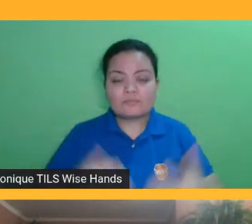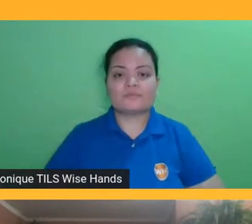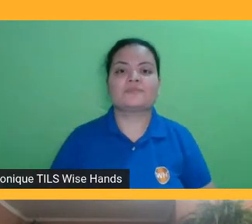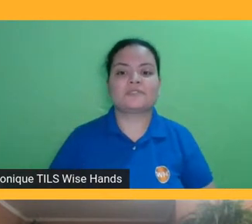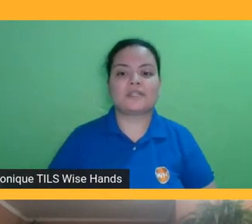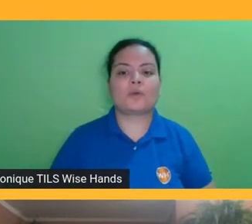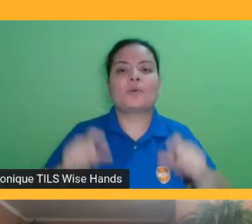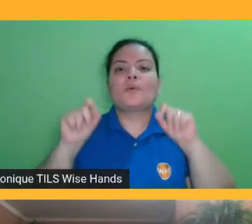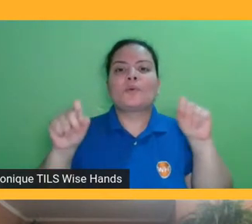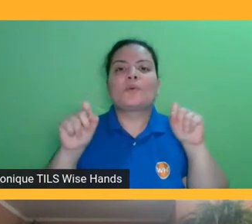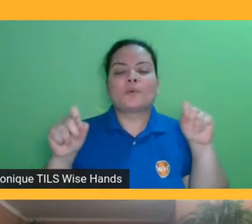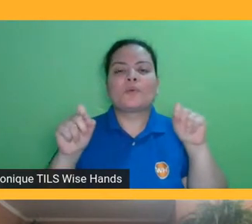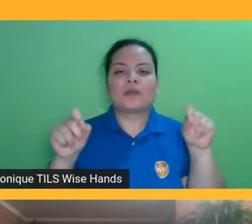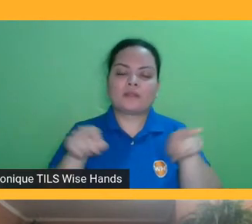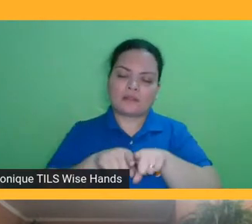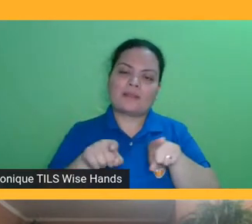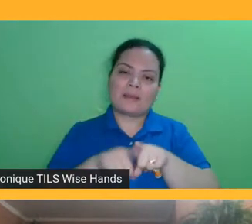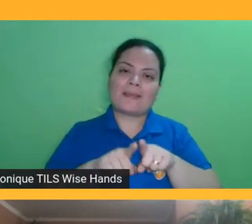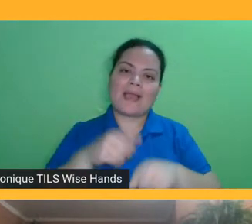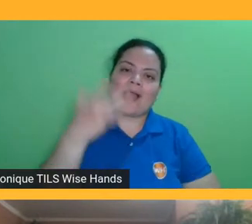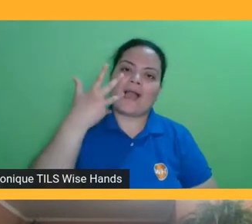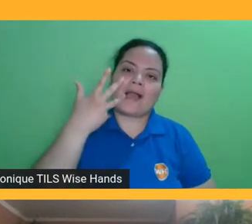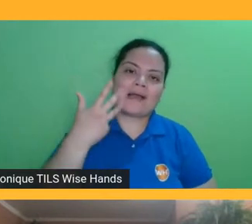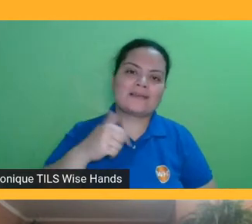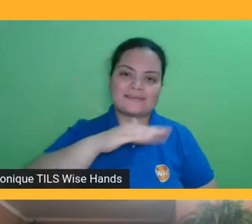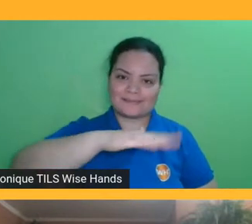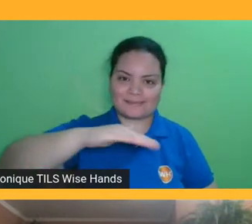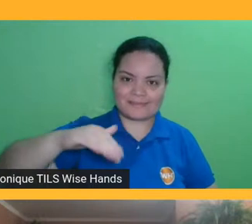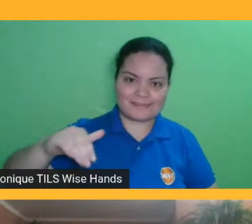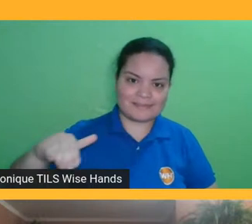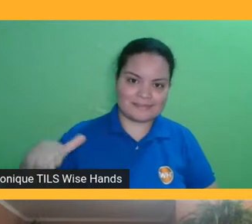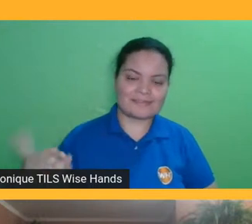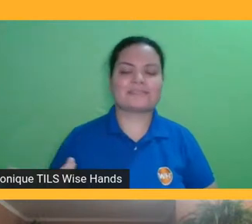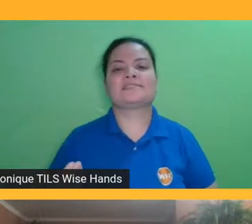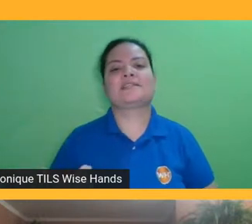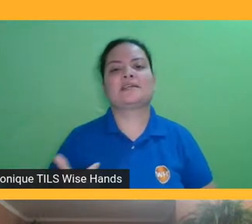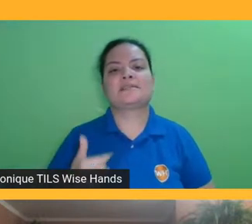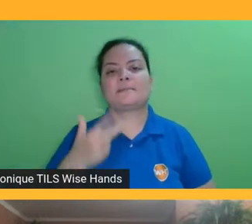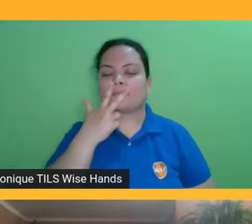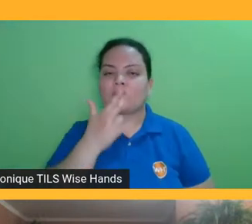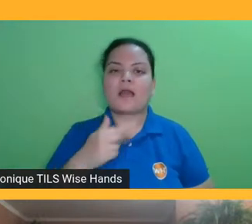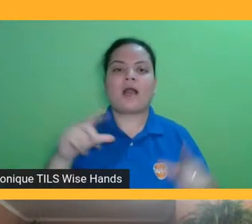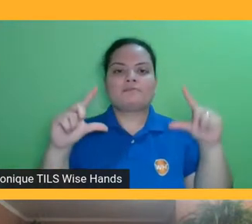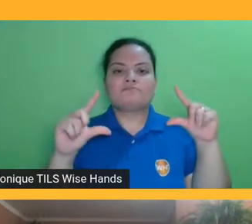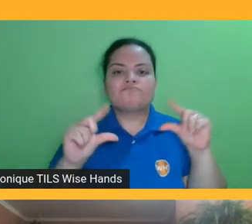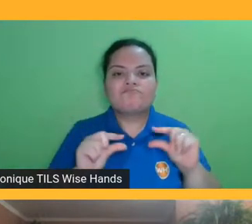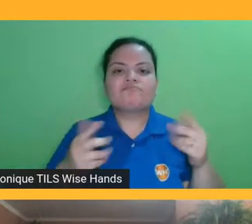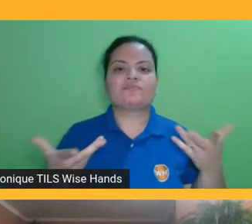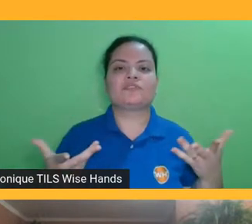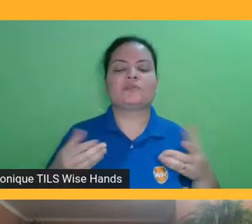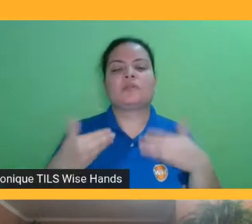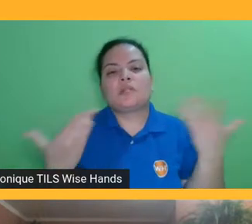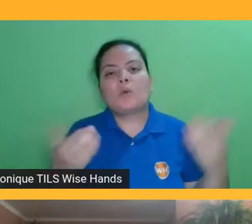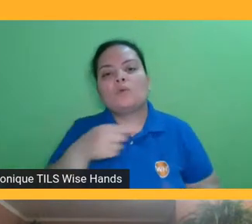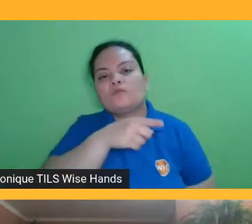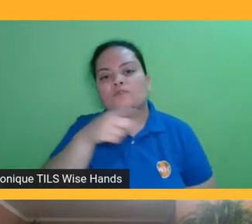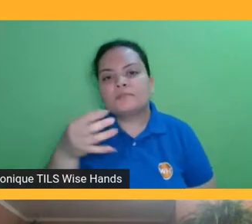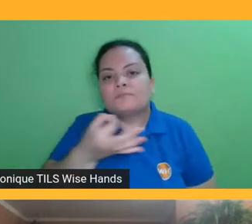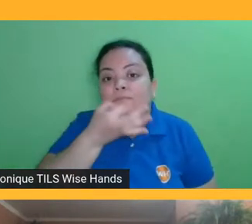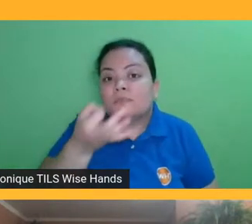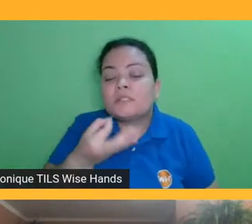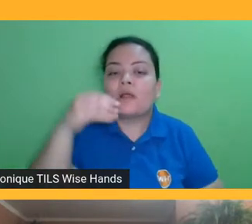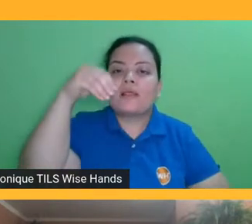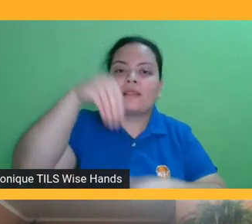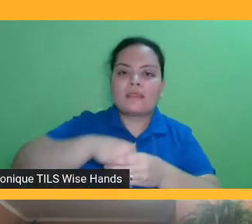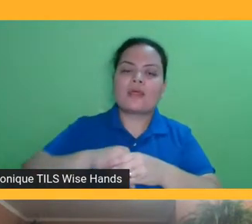pequenininhos, nas crianças. Como que vocês enxergam essa questão da multiplataforma, do livro, no